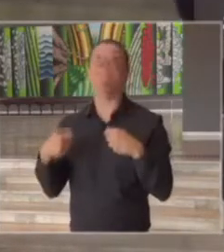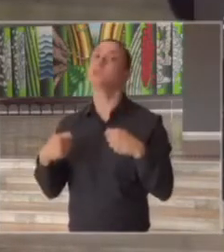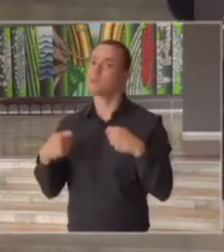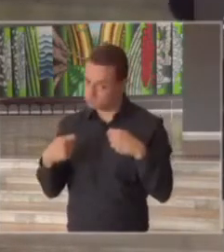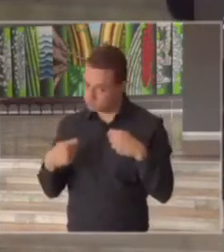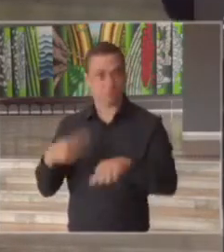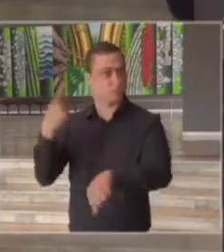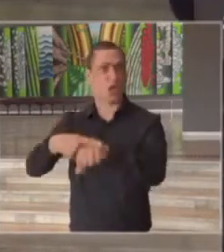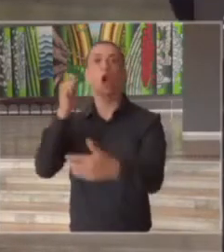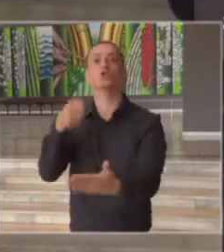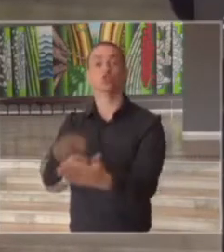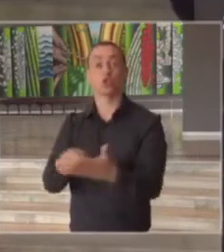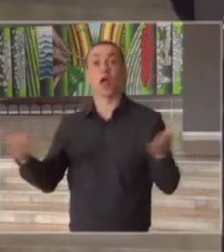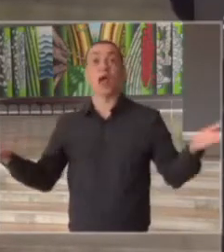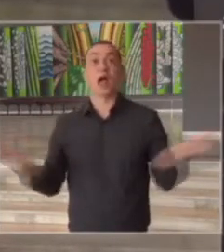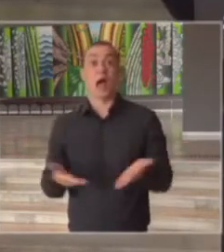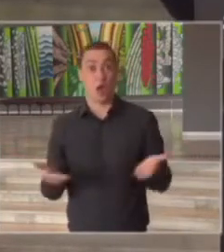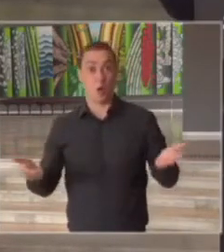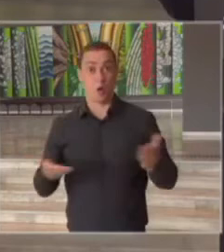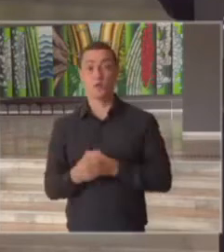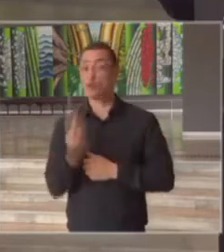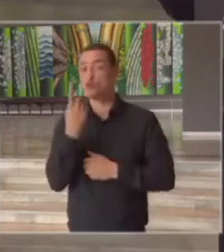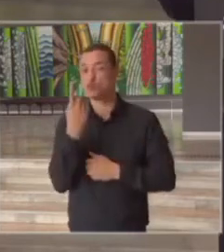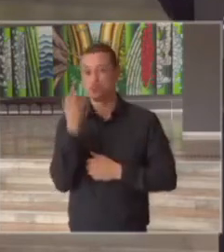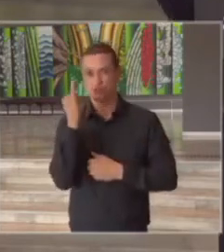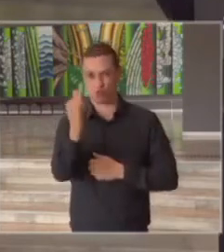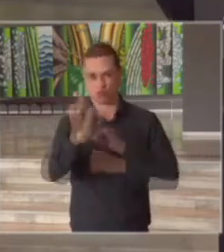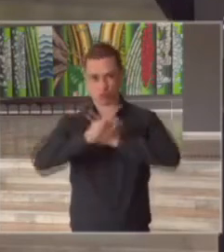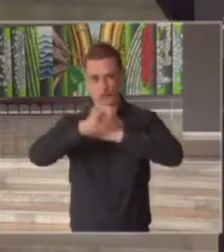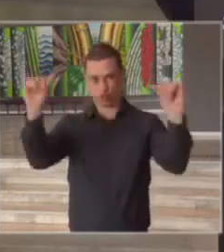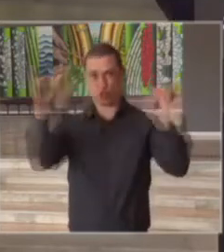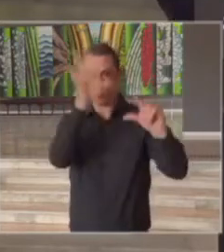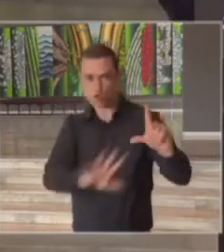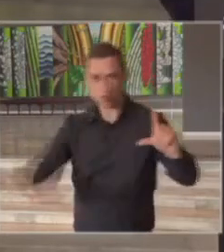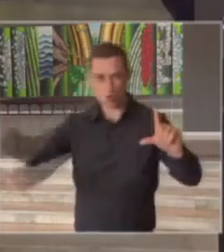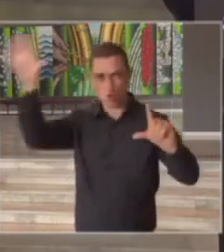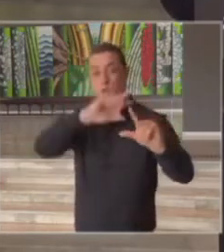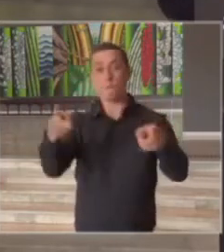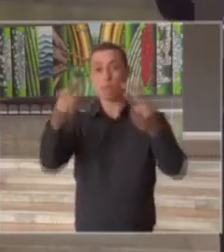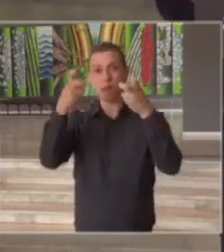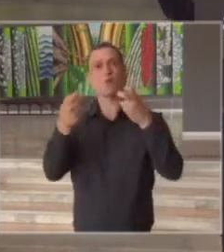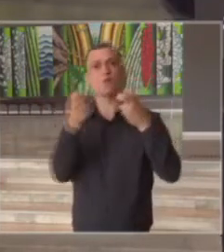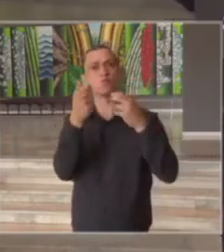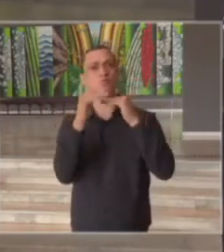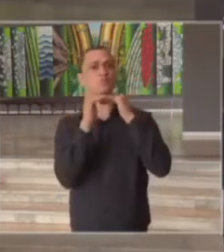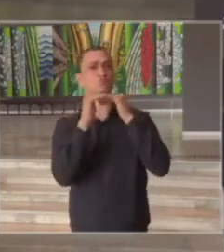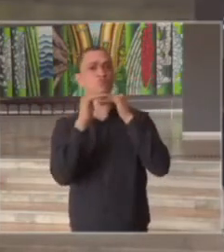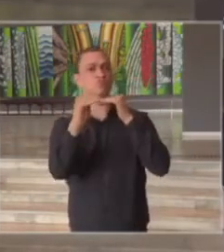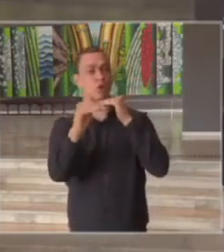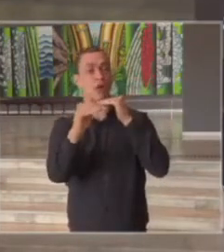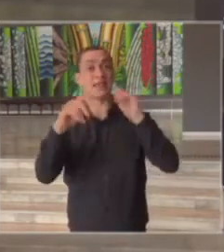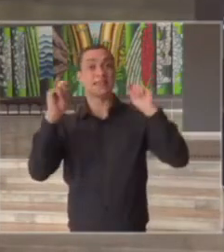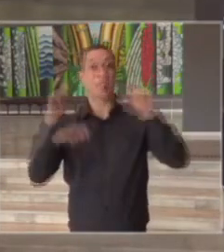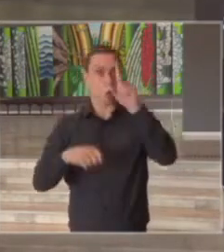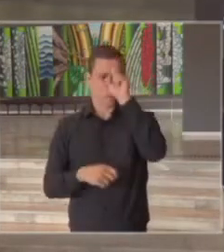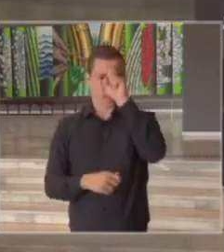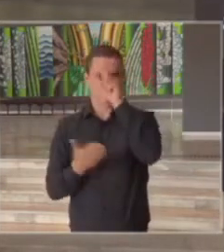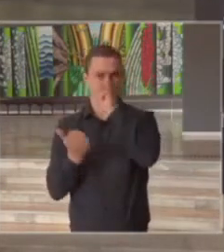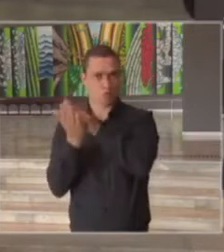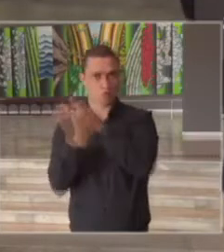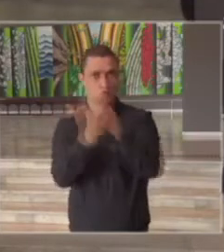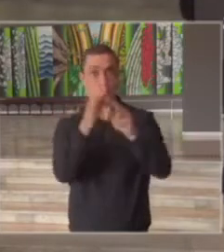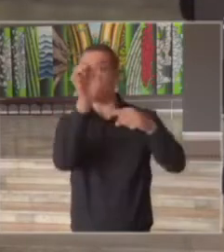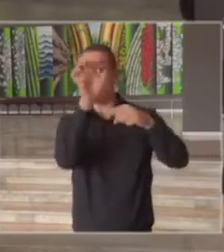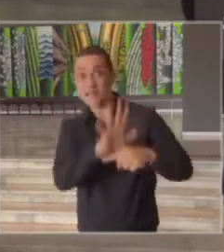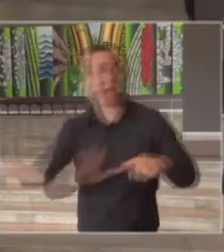agora temos uma notícia a olhar o todo tivemos uma estabilização da capacidade hospitalar no